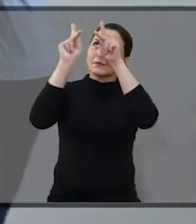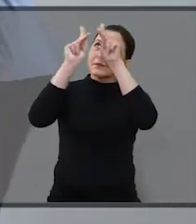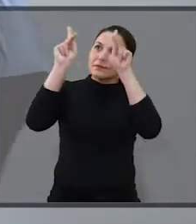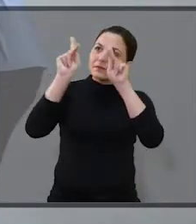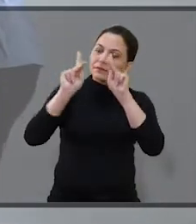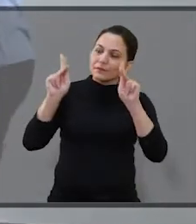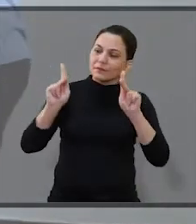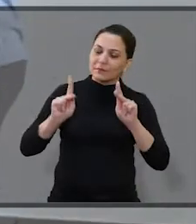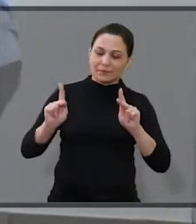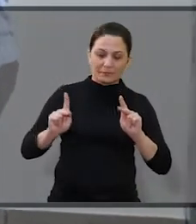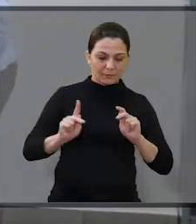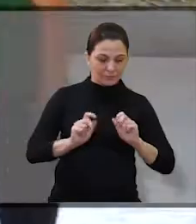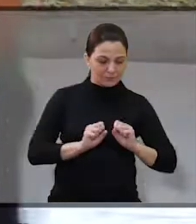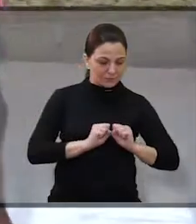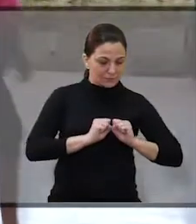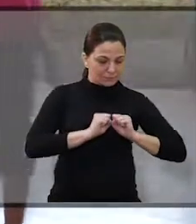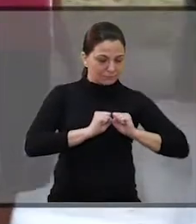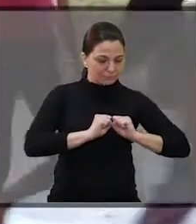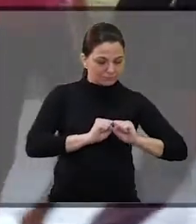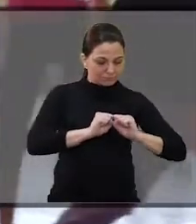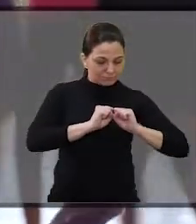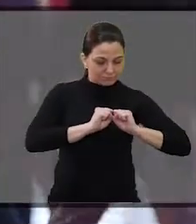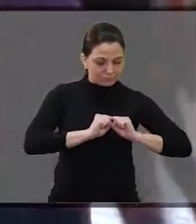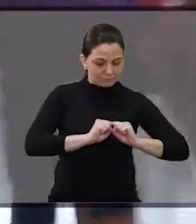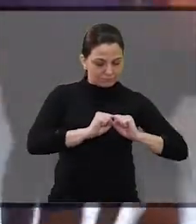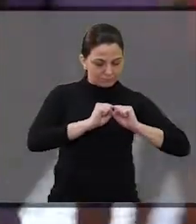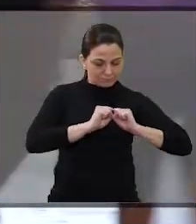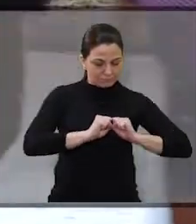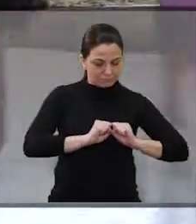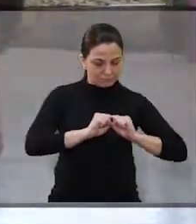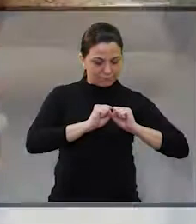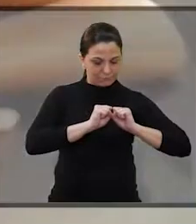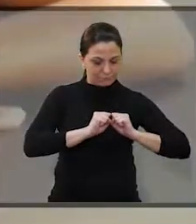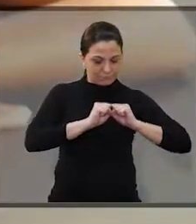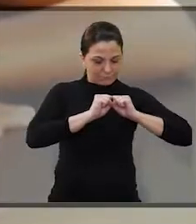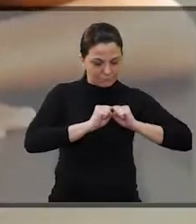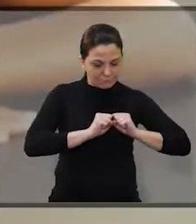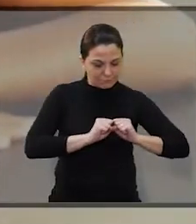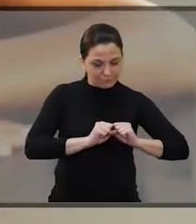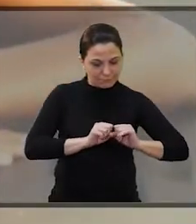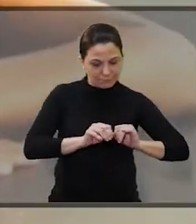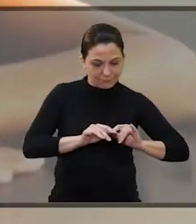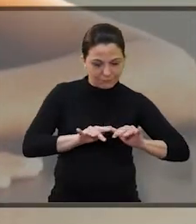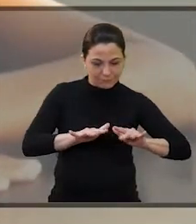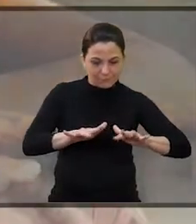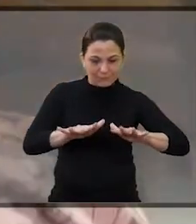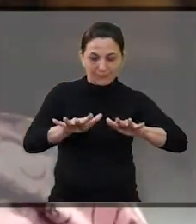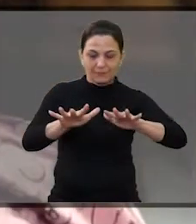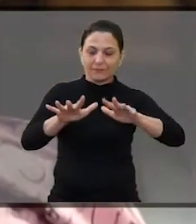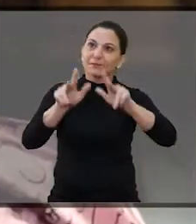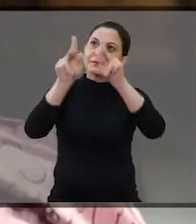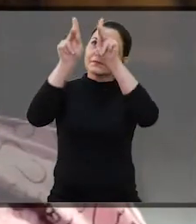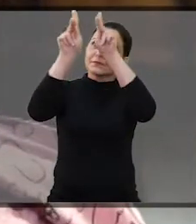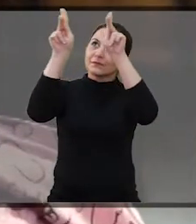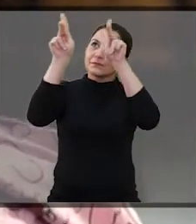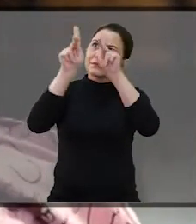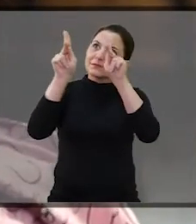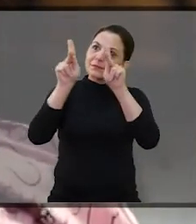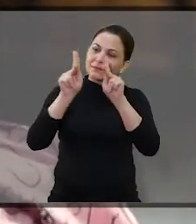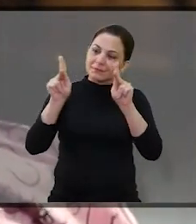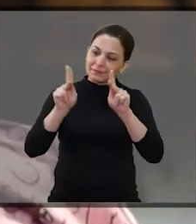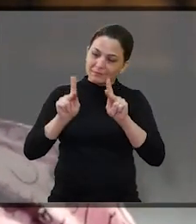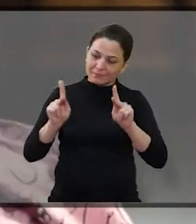A paz invadiu o meu coração De